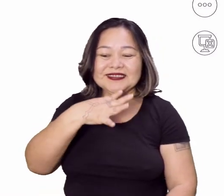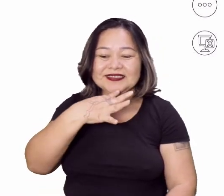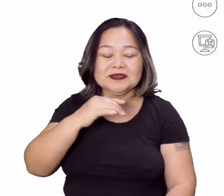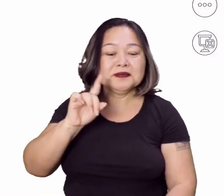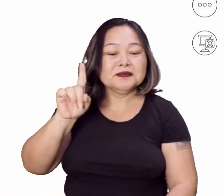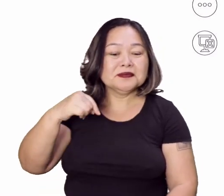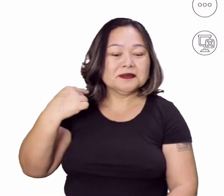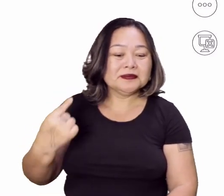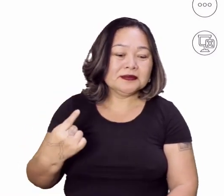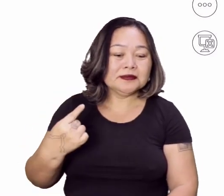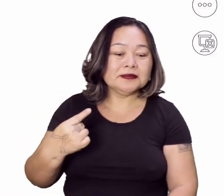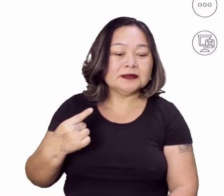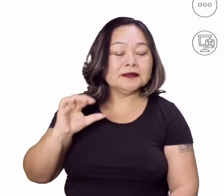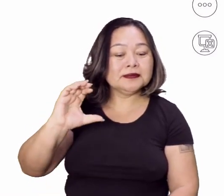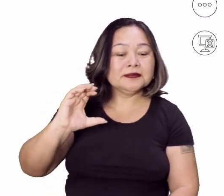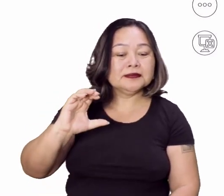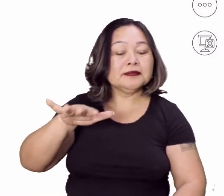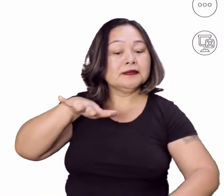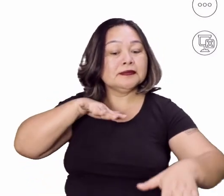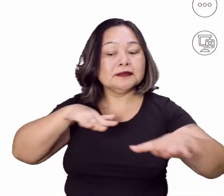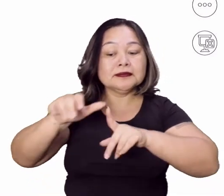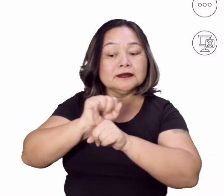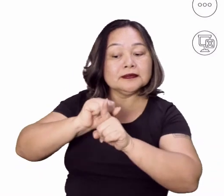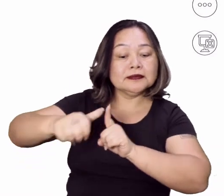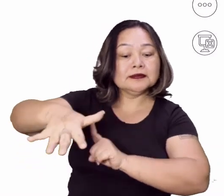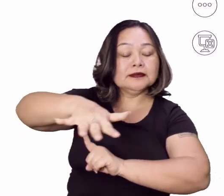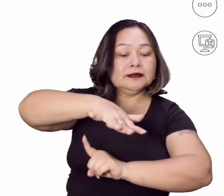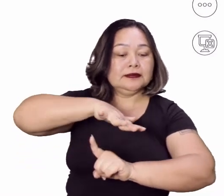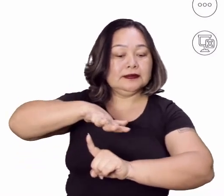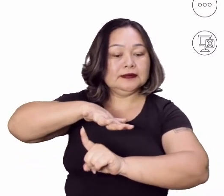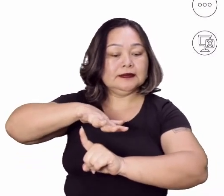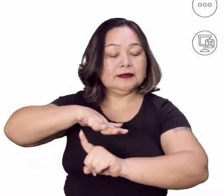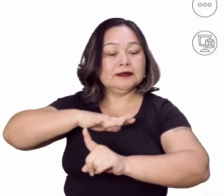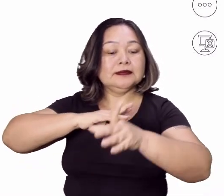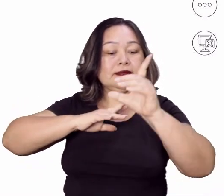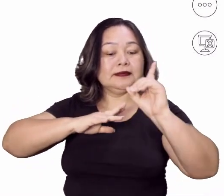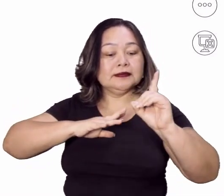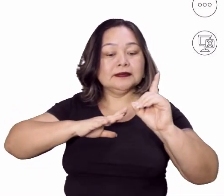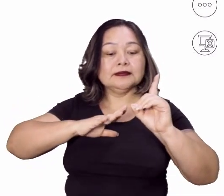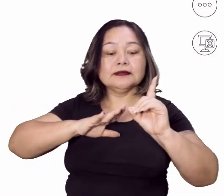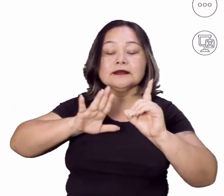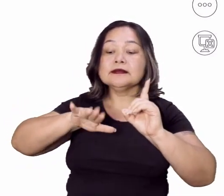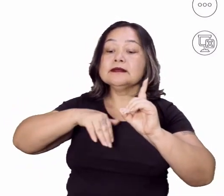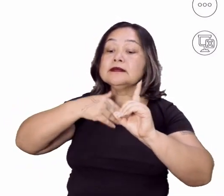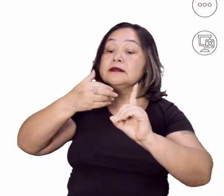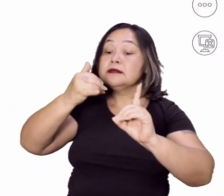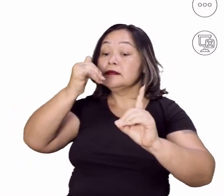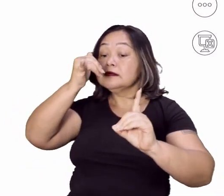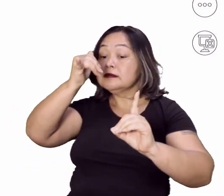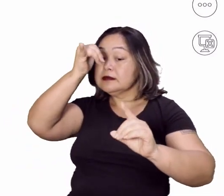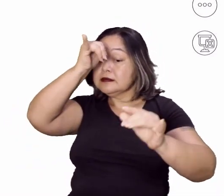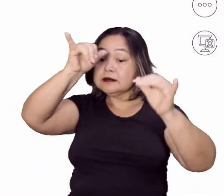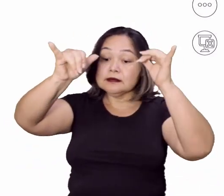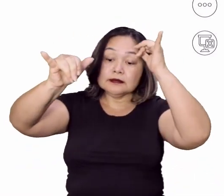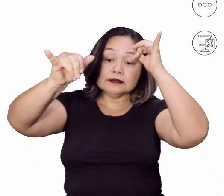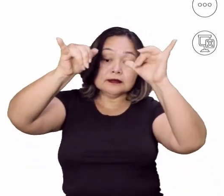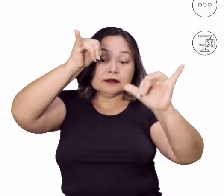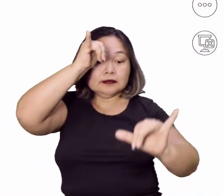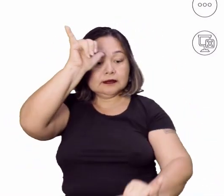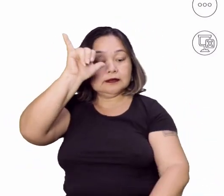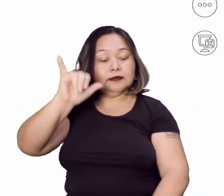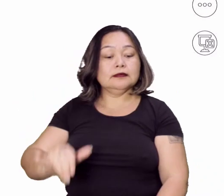conhece por aí. Letra C. Movimento social. Letra D. O princípio